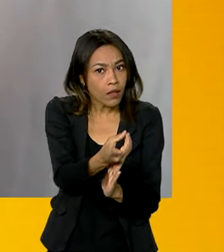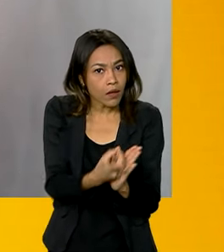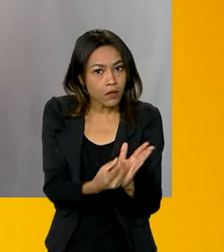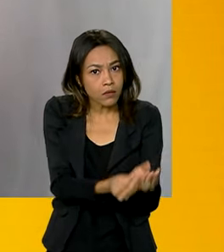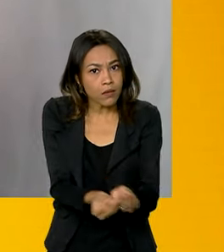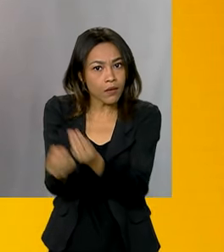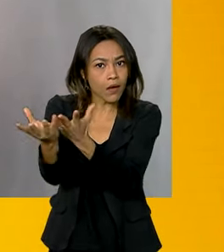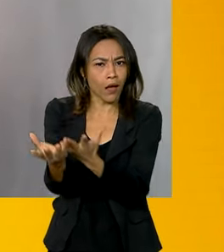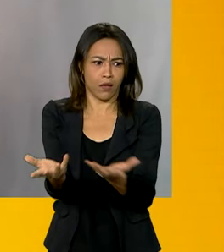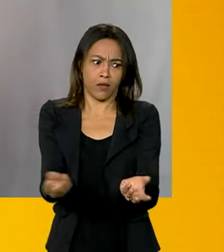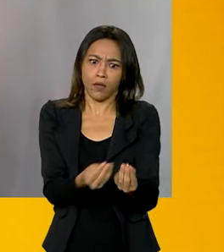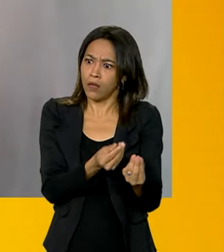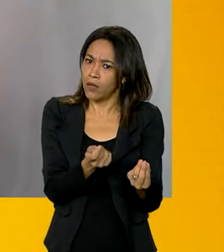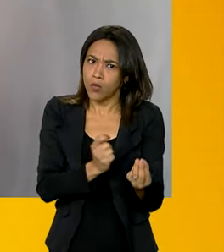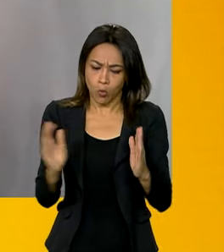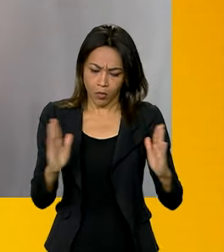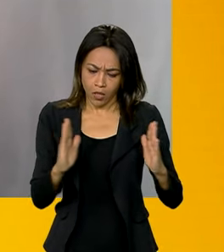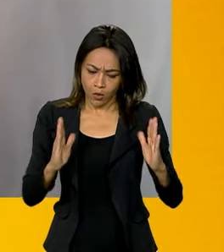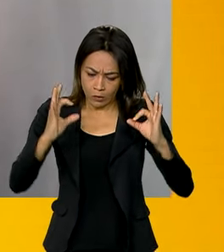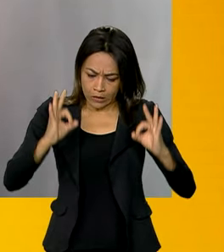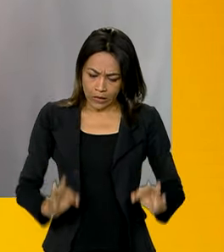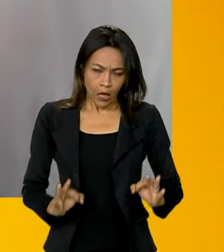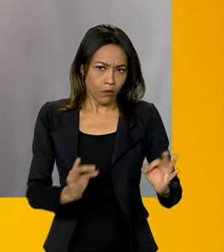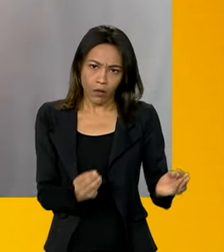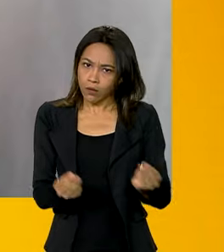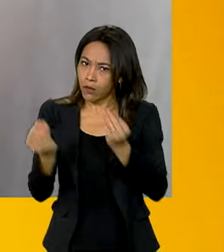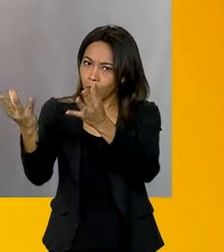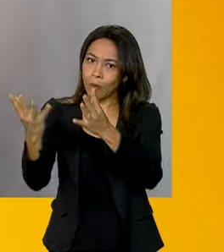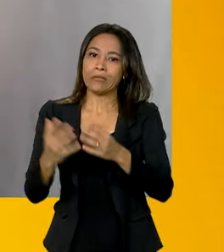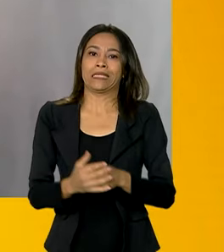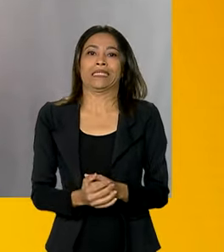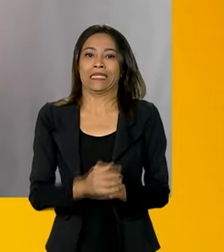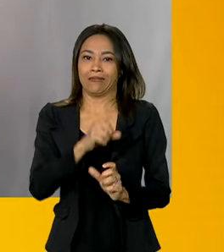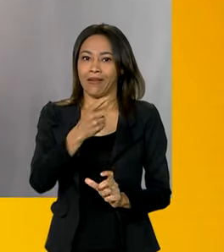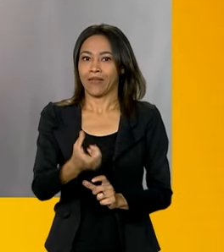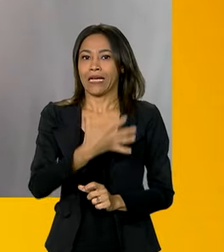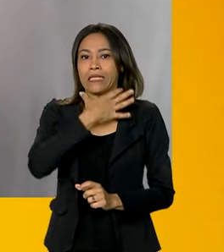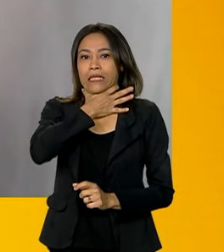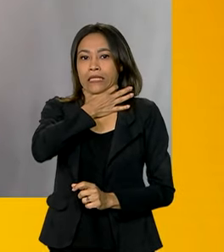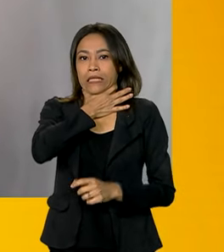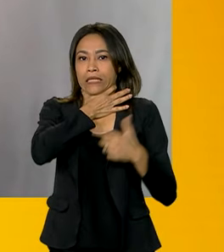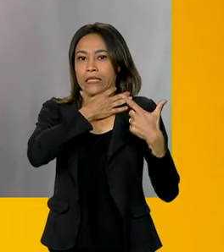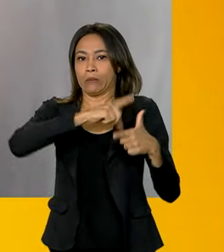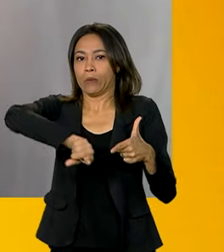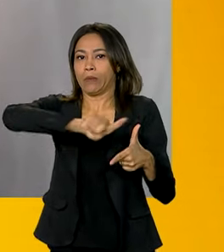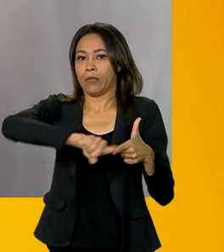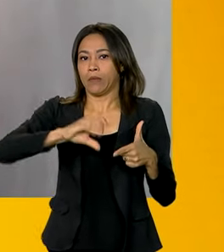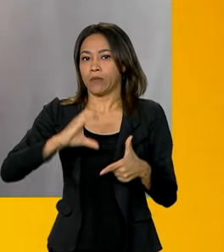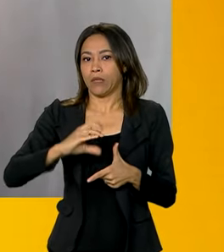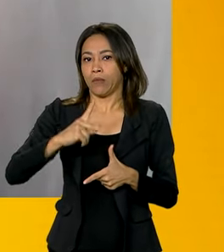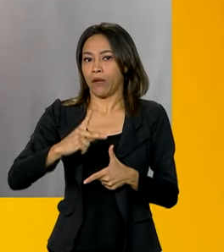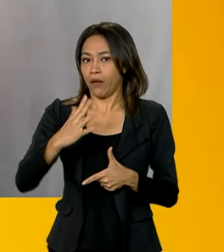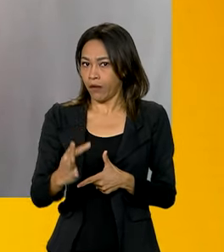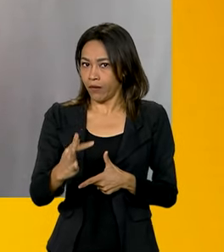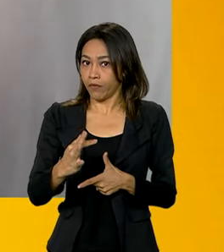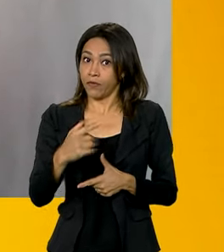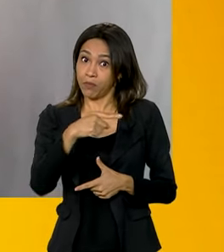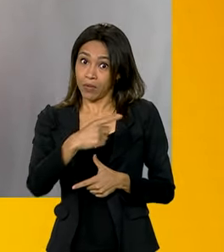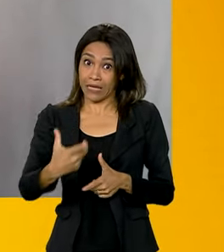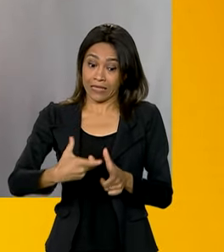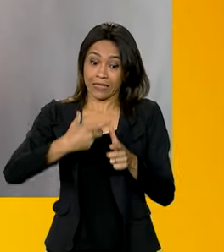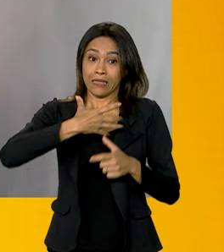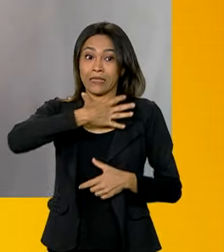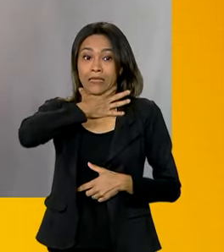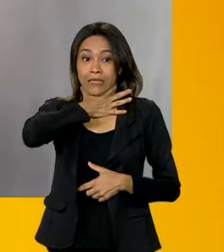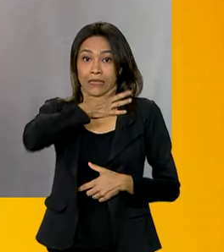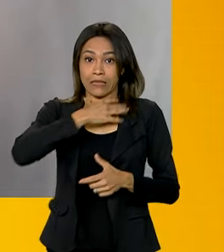e não apresentaram no prazo, ela classifica o CPF como pendente de regularização. Se a pessoa tiver o CPF pendente